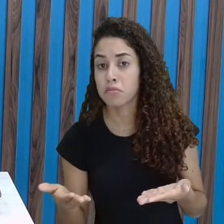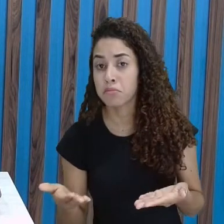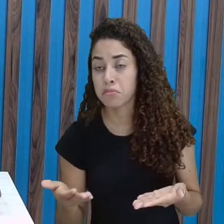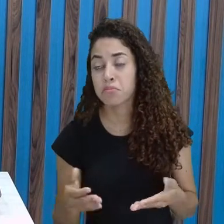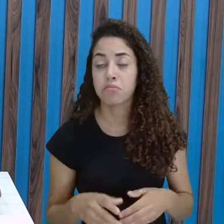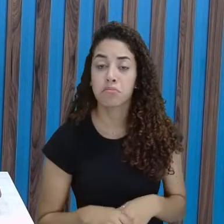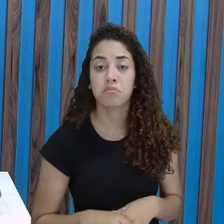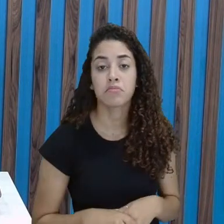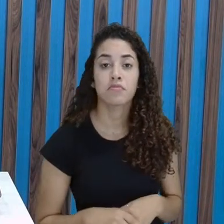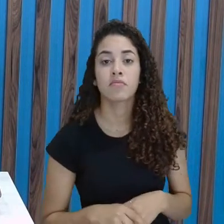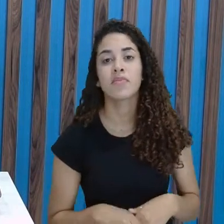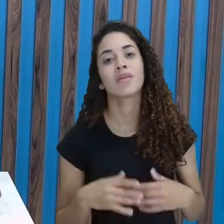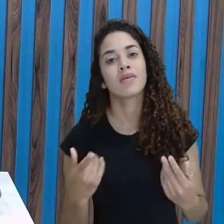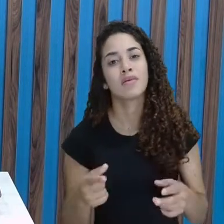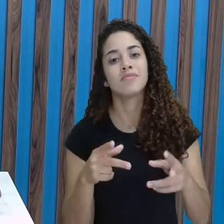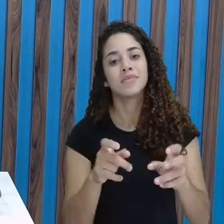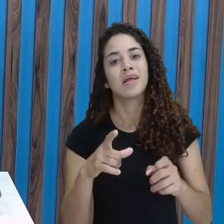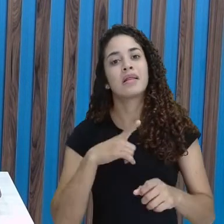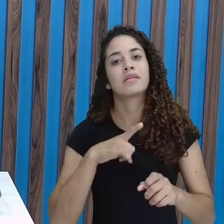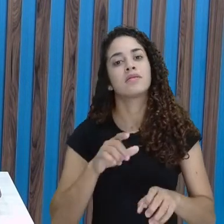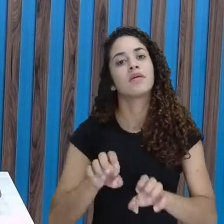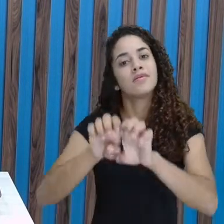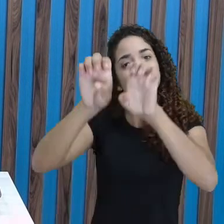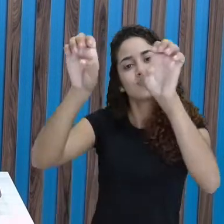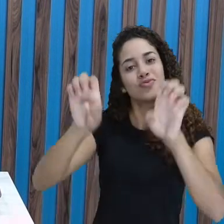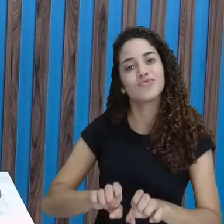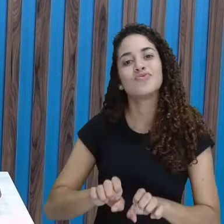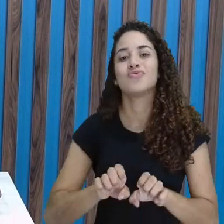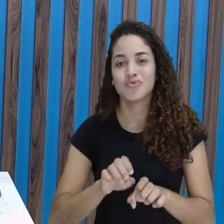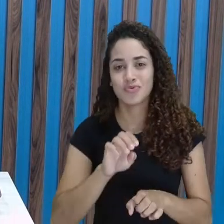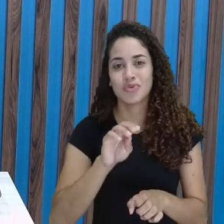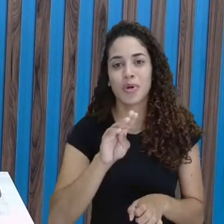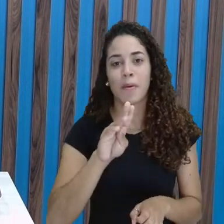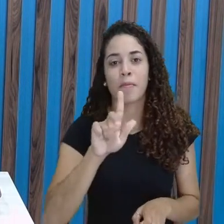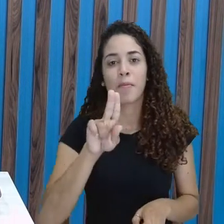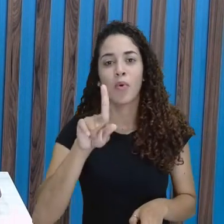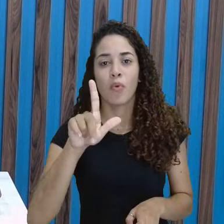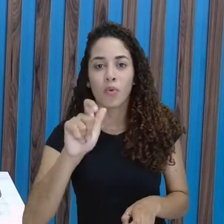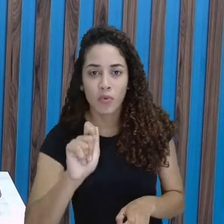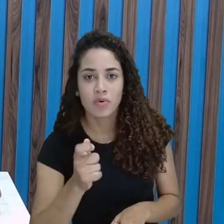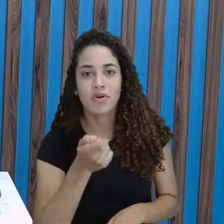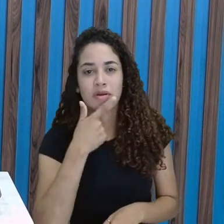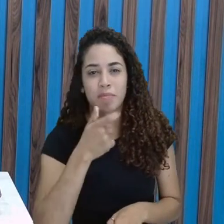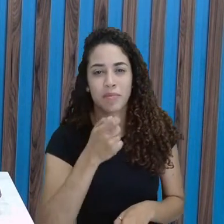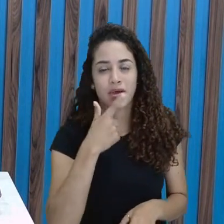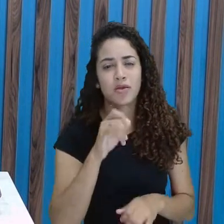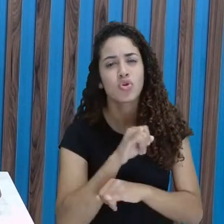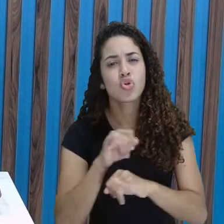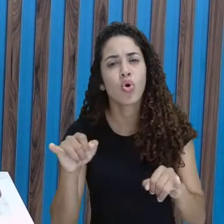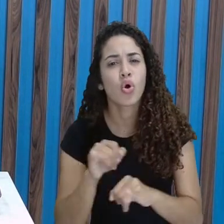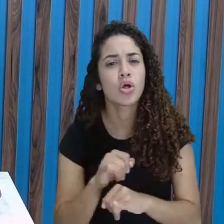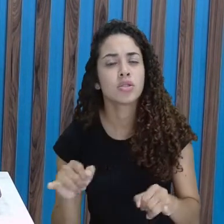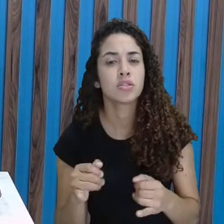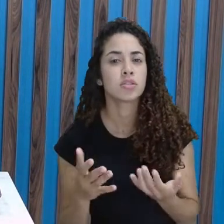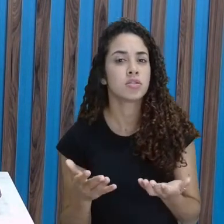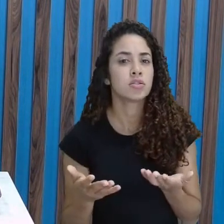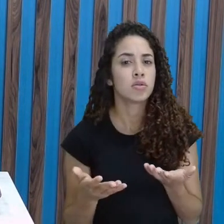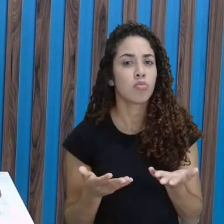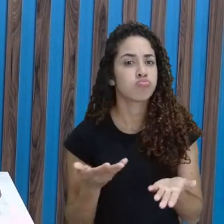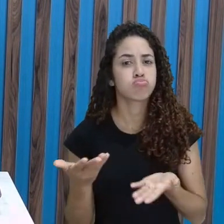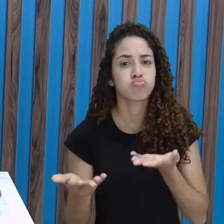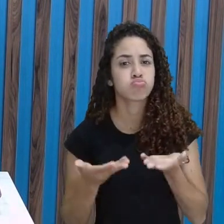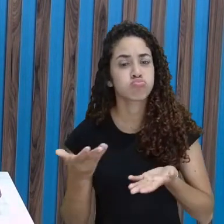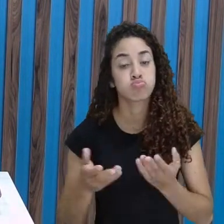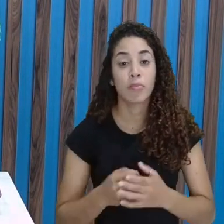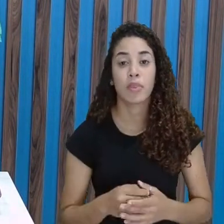Então, percebam que essa é a estrutura do gênero textual bula de remédio. Uma notícia. O é que a notícia traz para a